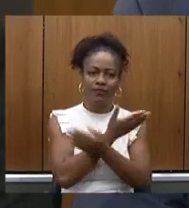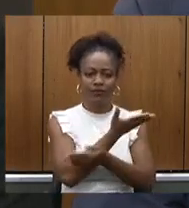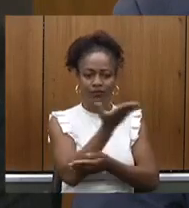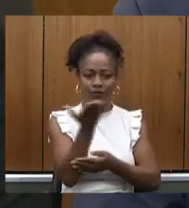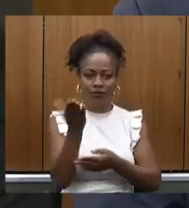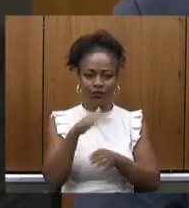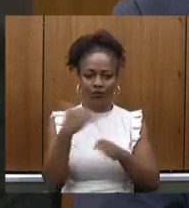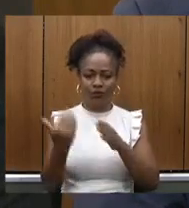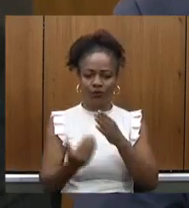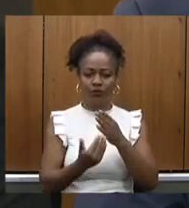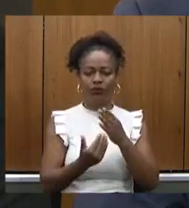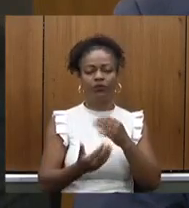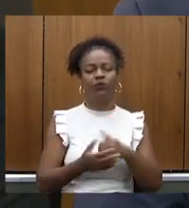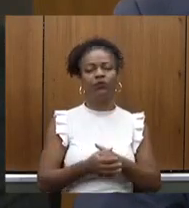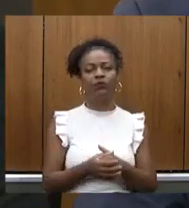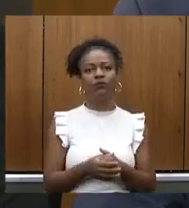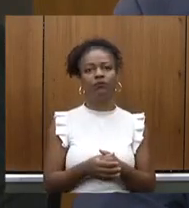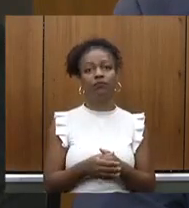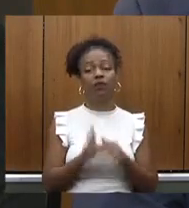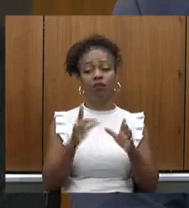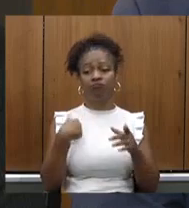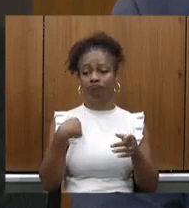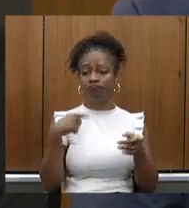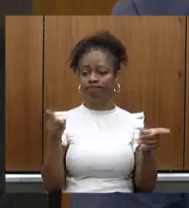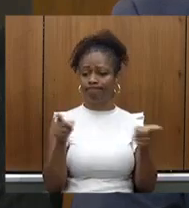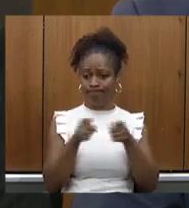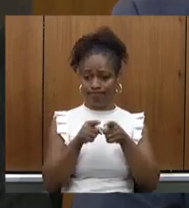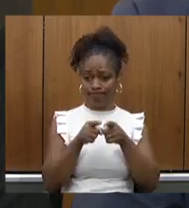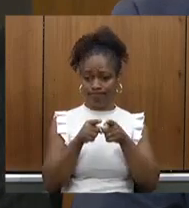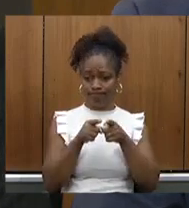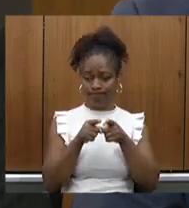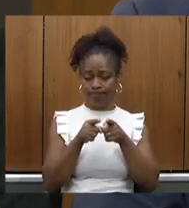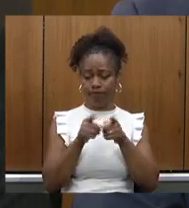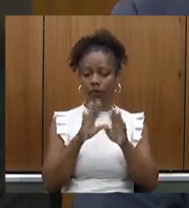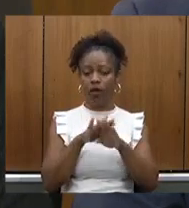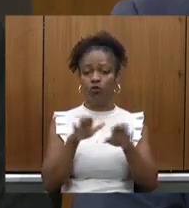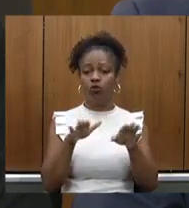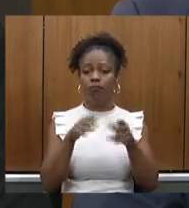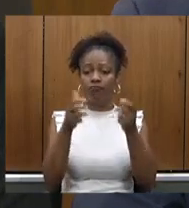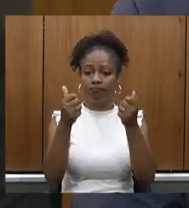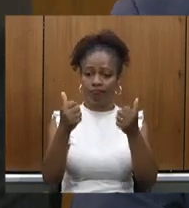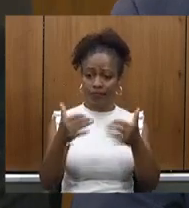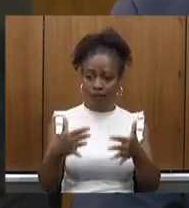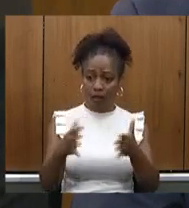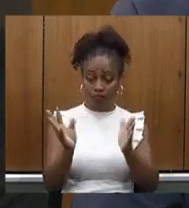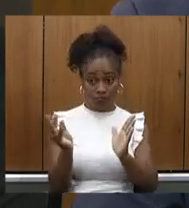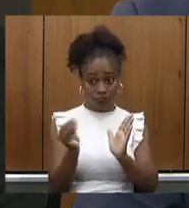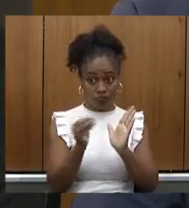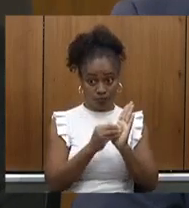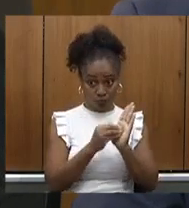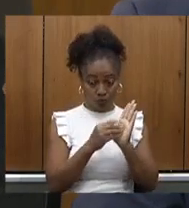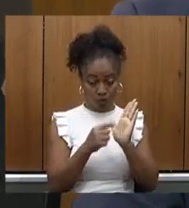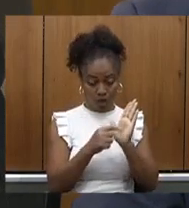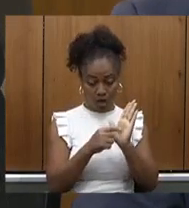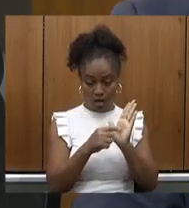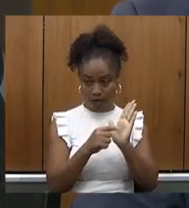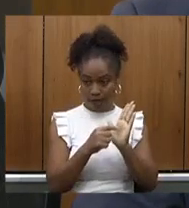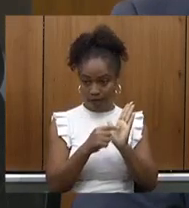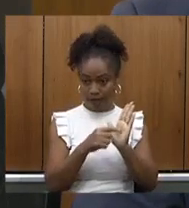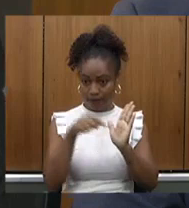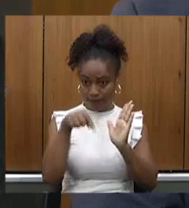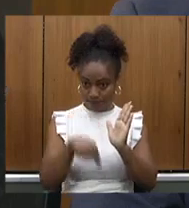secretaria minha fala é muito curta secretária apenas para deixar registrado nessa casa esse trabalho